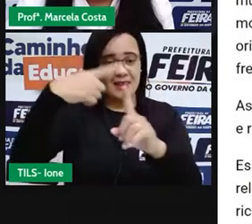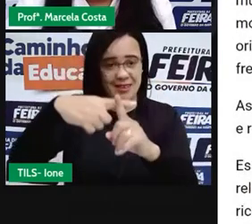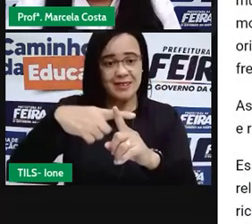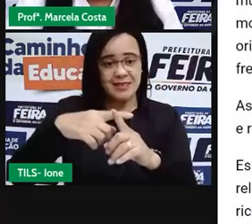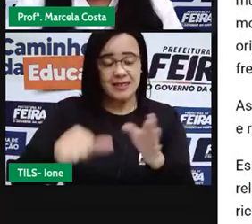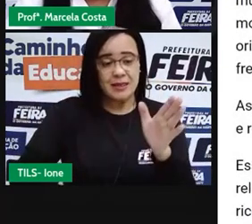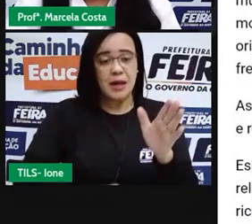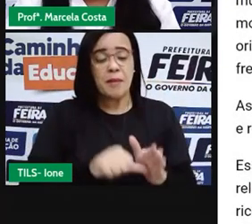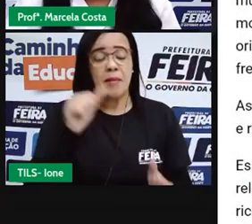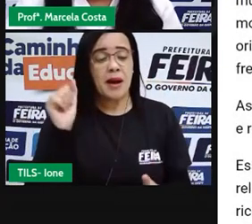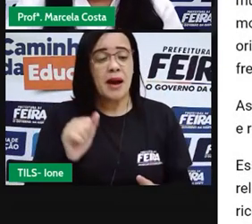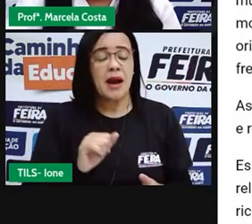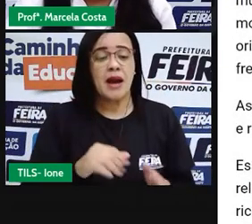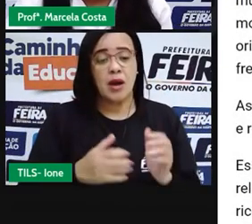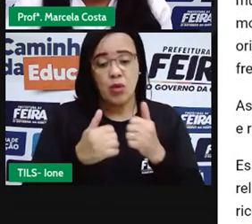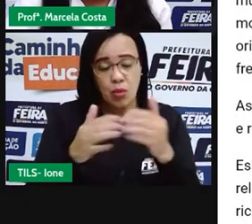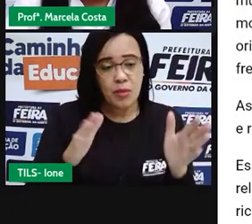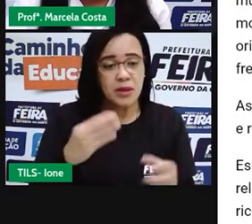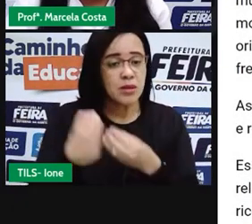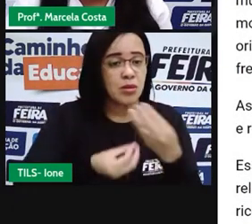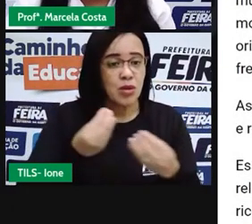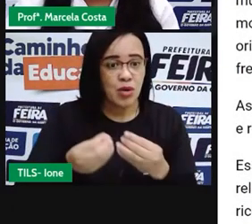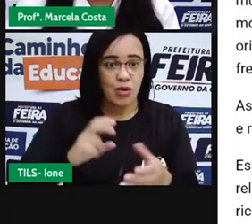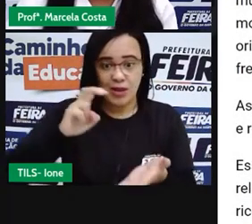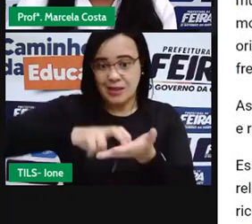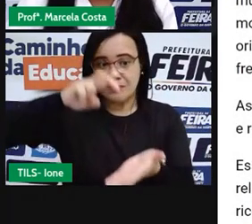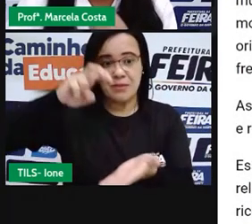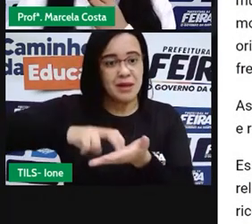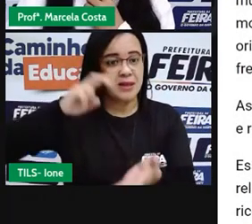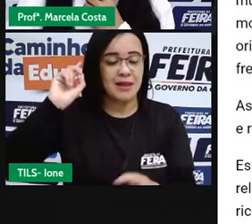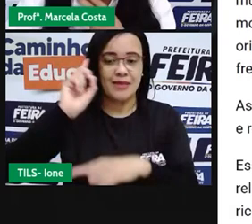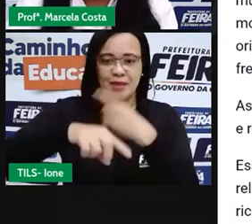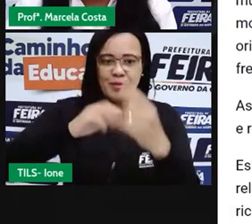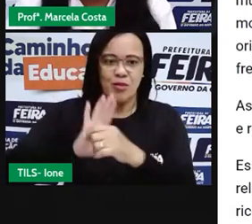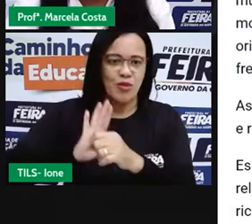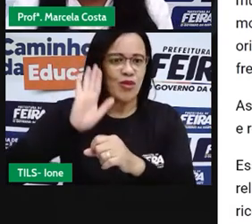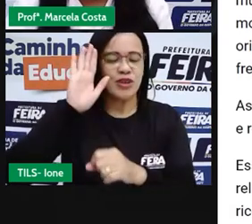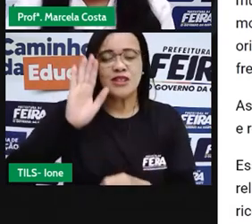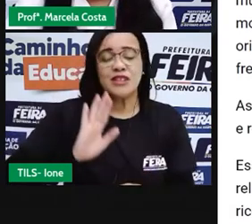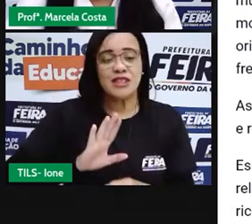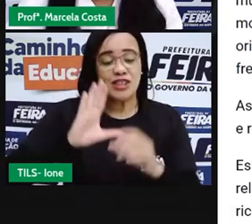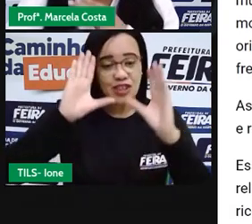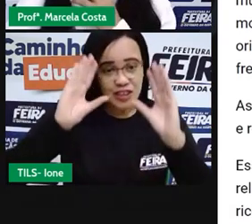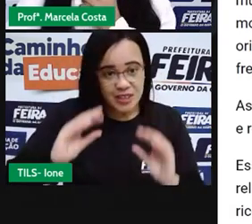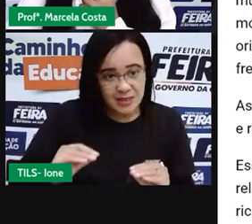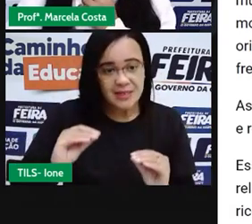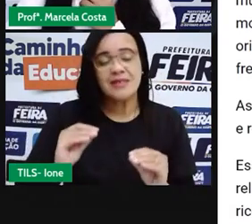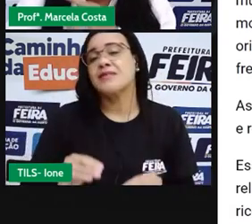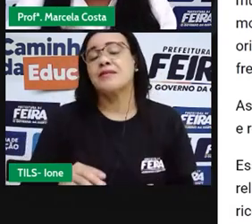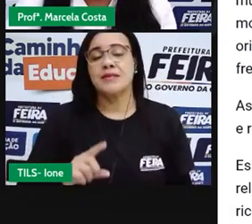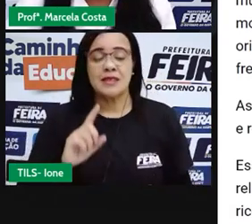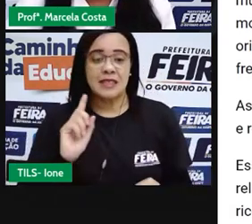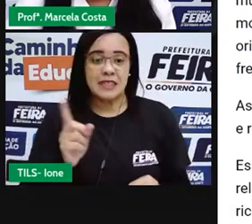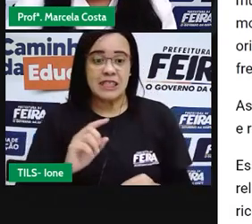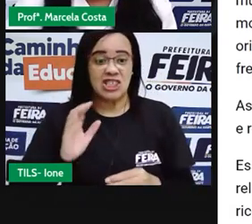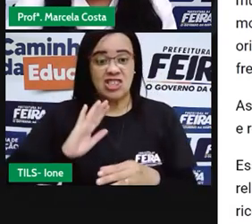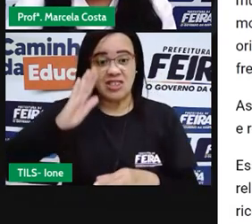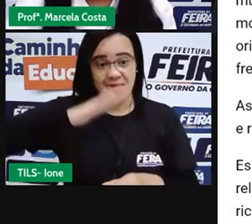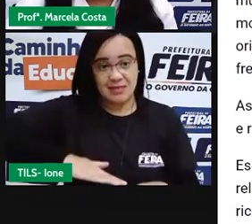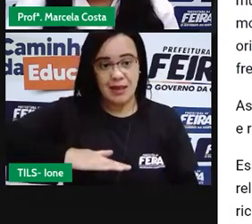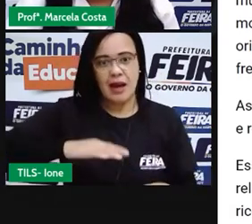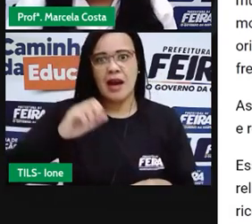manhã e ao final, antes de entardecer, iam acompanhados por músicos, todos iam percorrendo